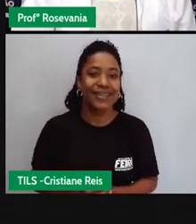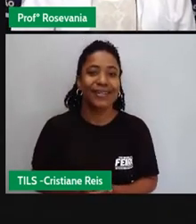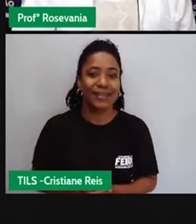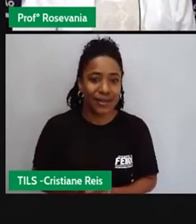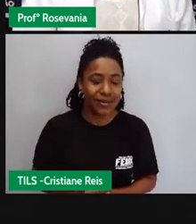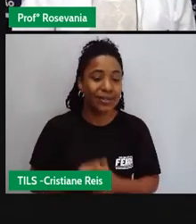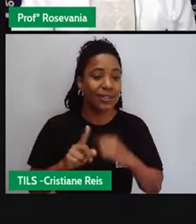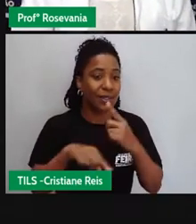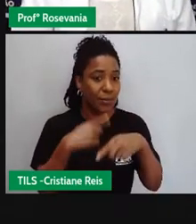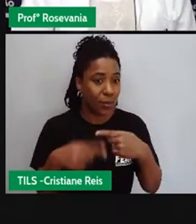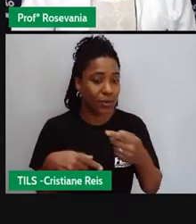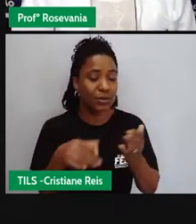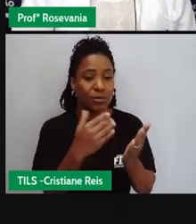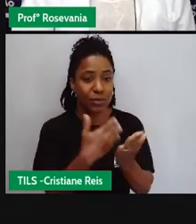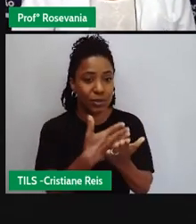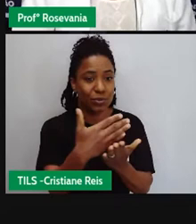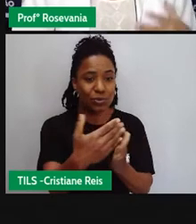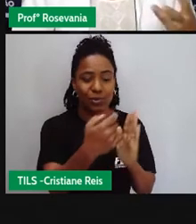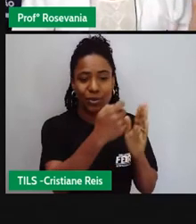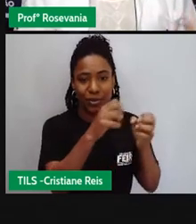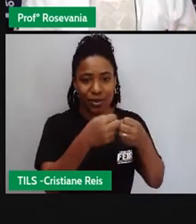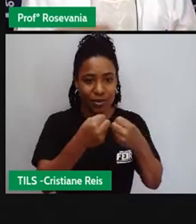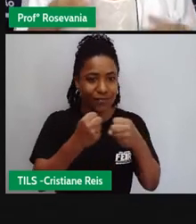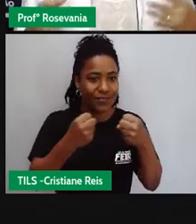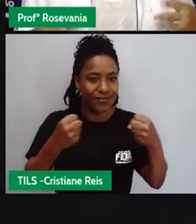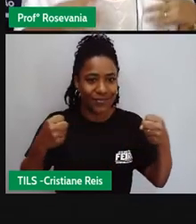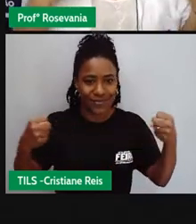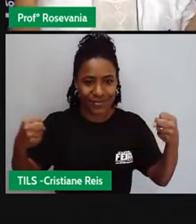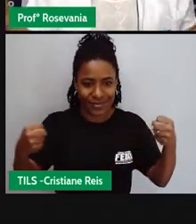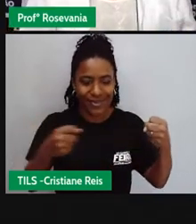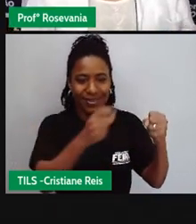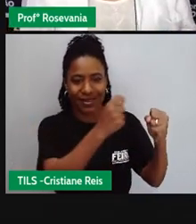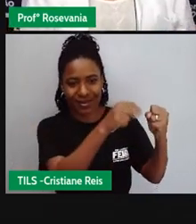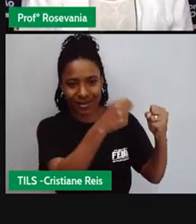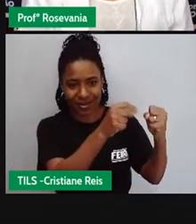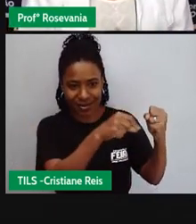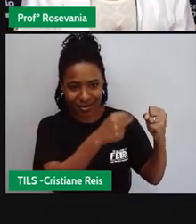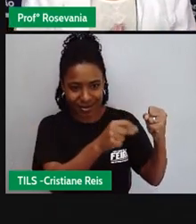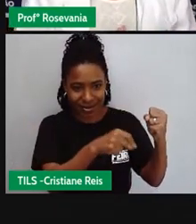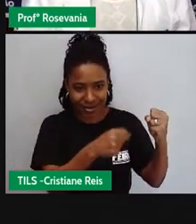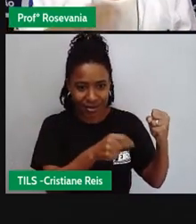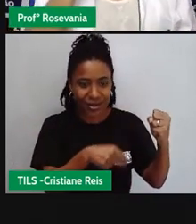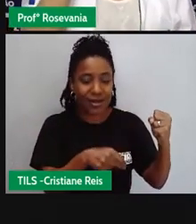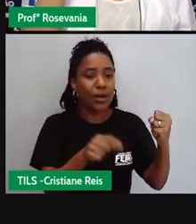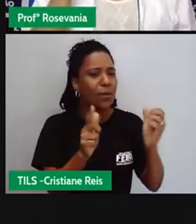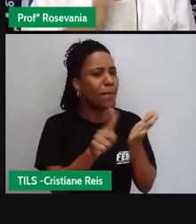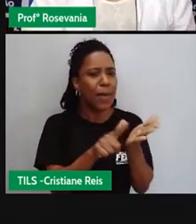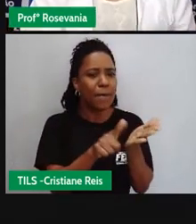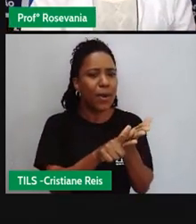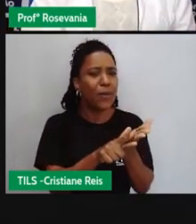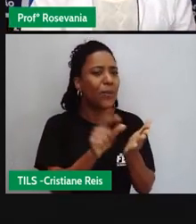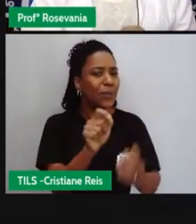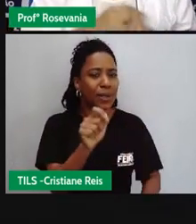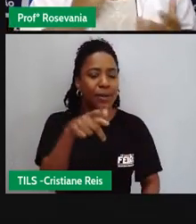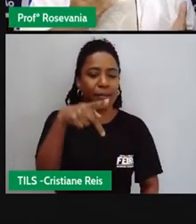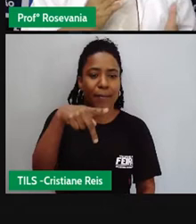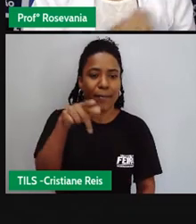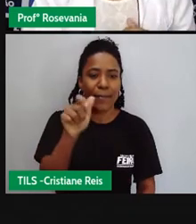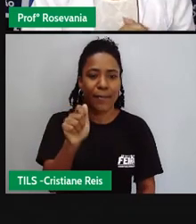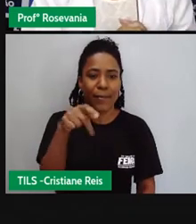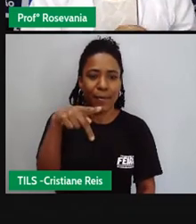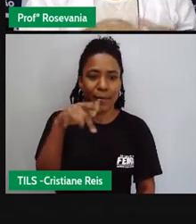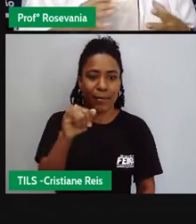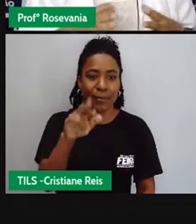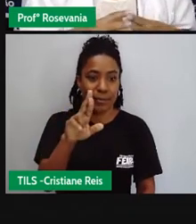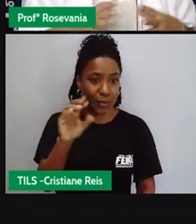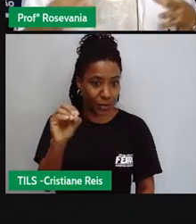surgiu a escrita, surgiu, pode dizer assim, as nossas primeiras espécies de papel, papiro, feito daquela planta, que aqui no Brasil a gente